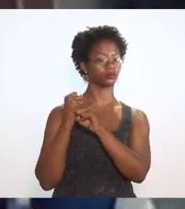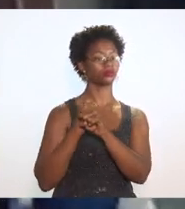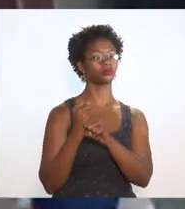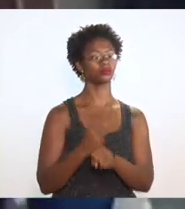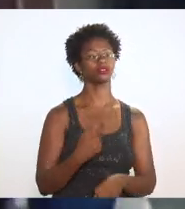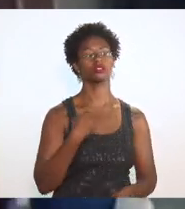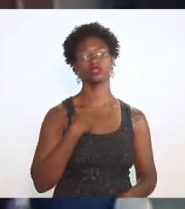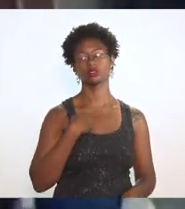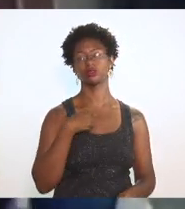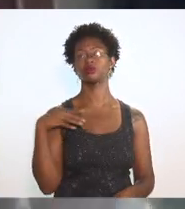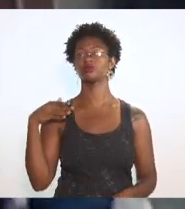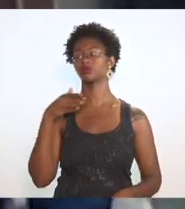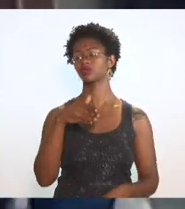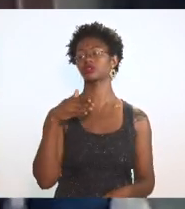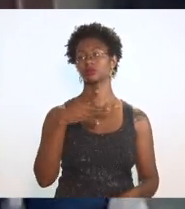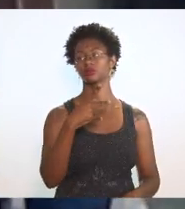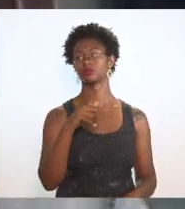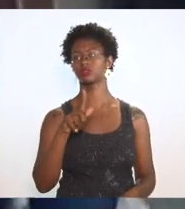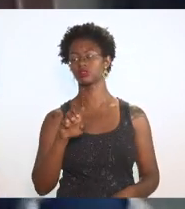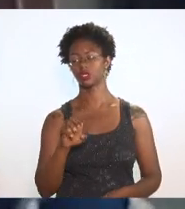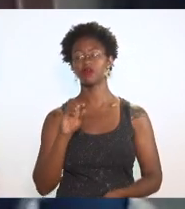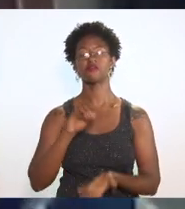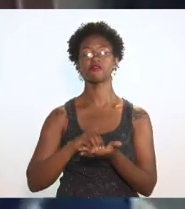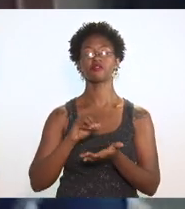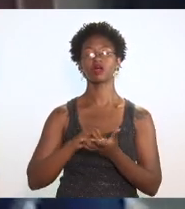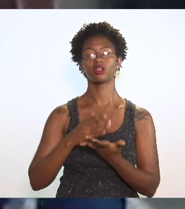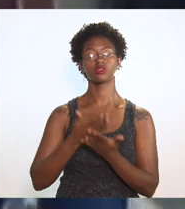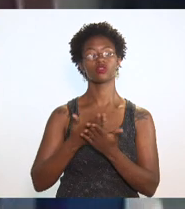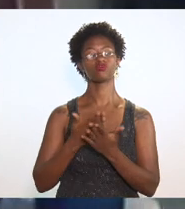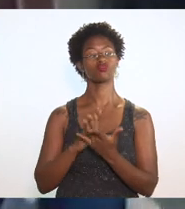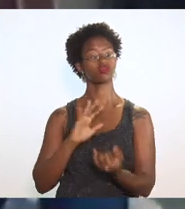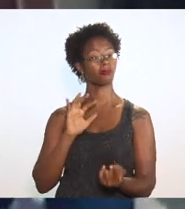a PGE e eu estou sempre falando falta estudo de impacto e para mim assim